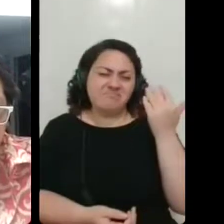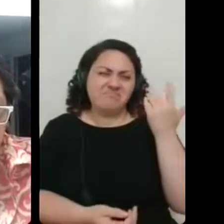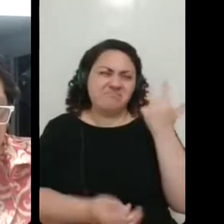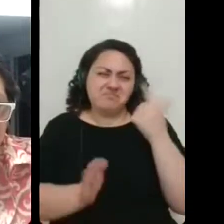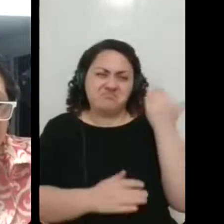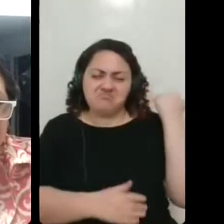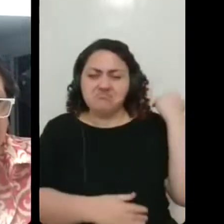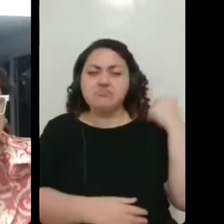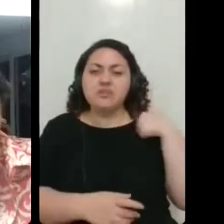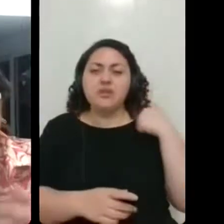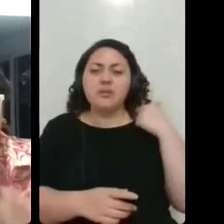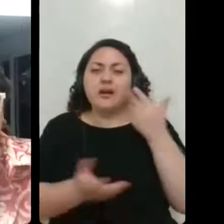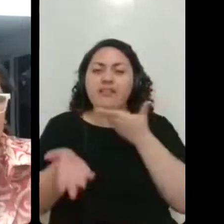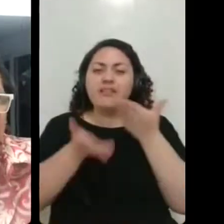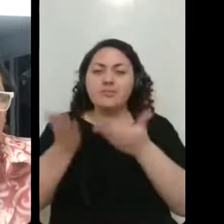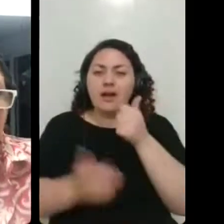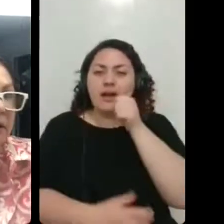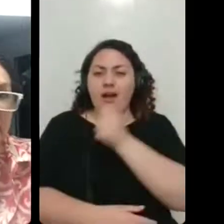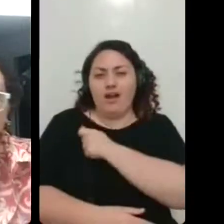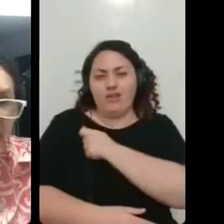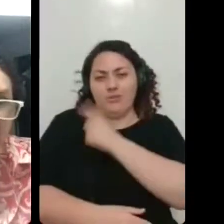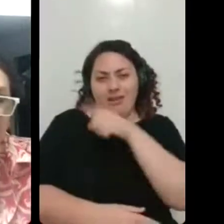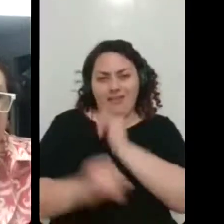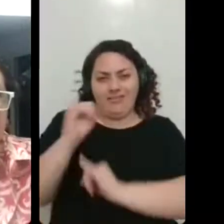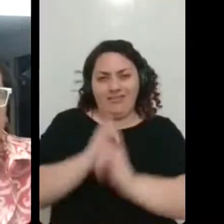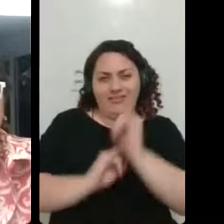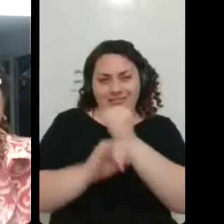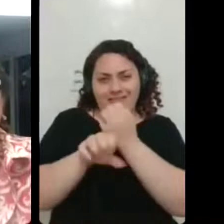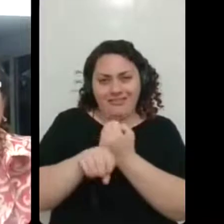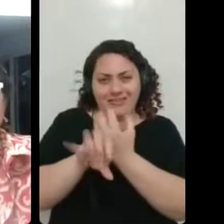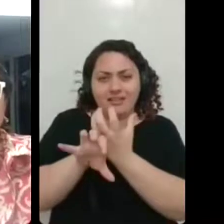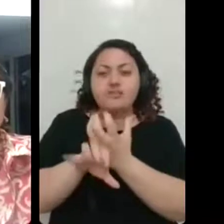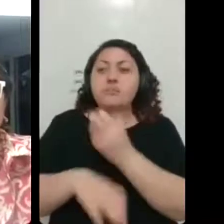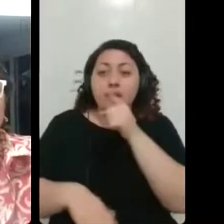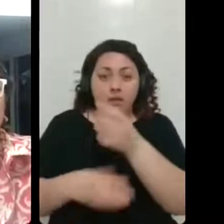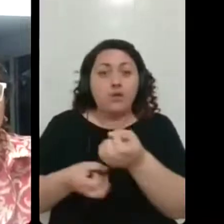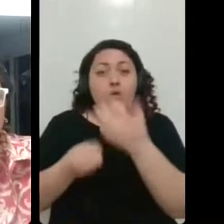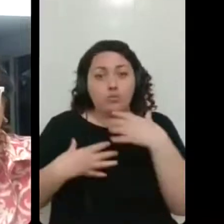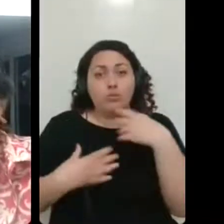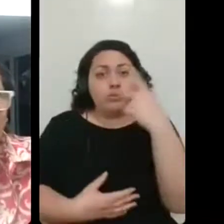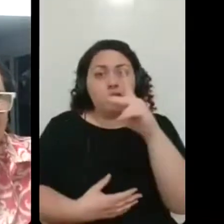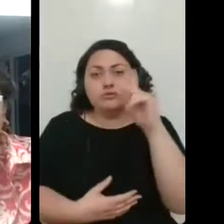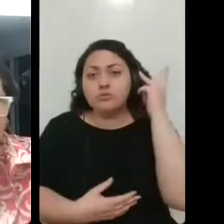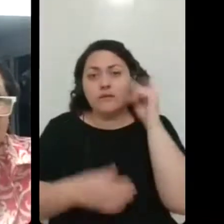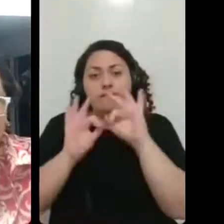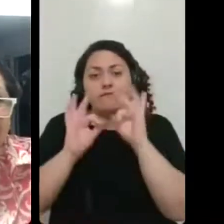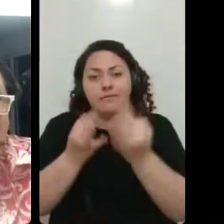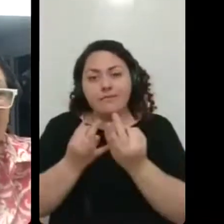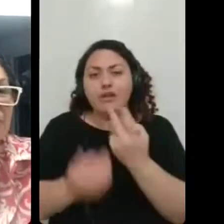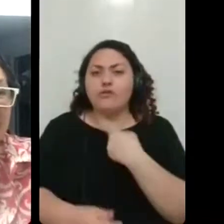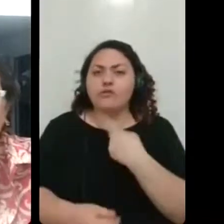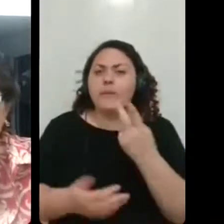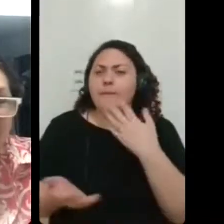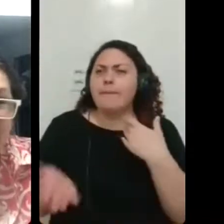Online. E ela me relatou uma situação que aconteceu também com a família dela. e a gente conversou juntos,